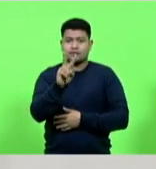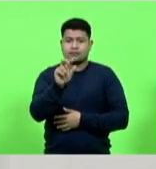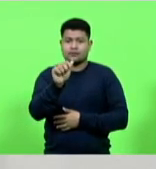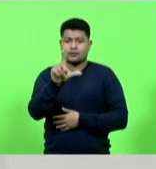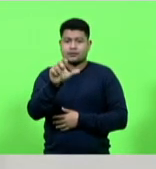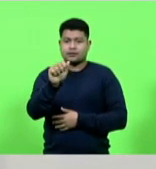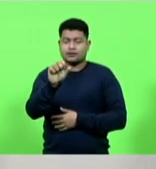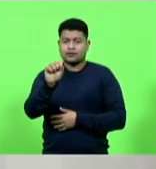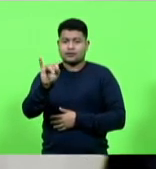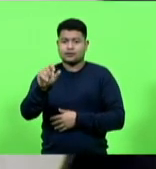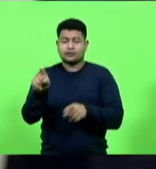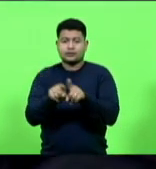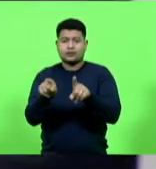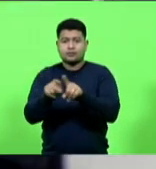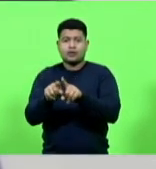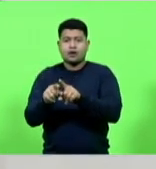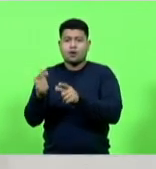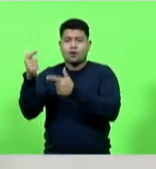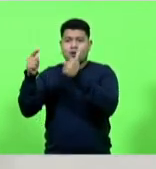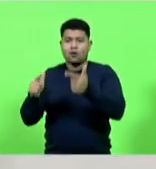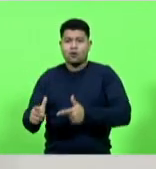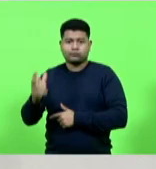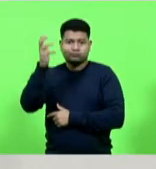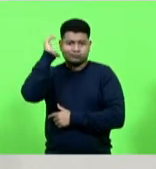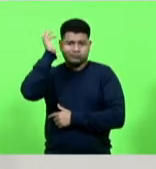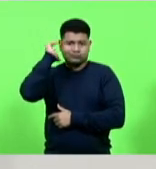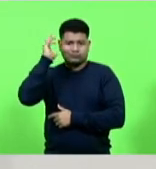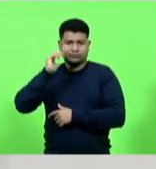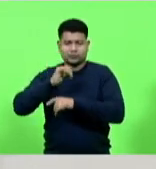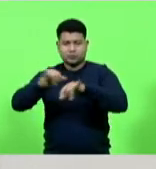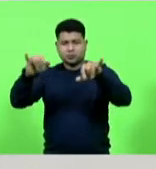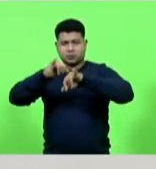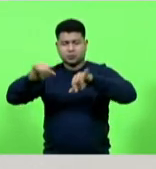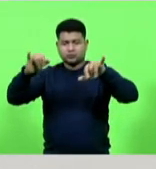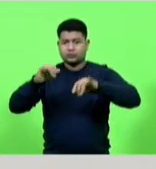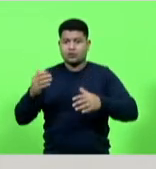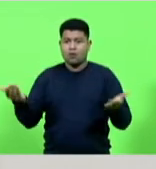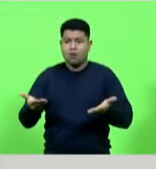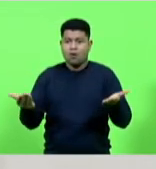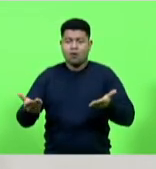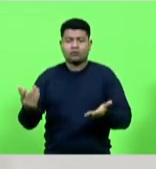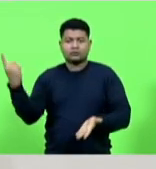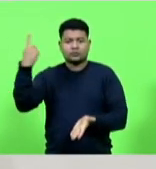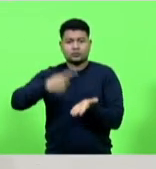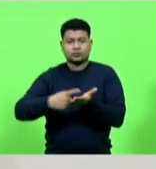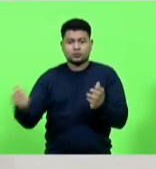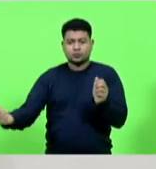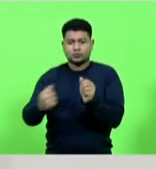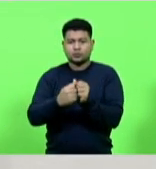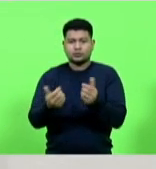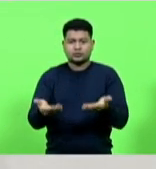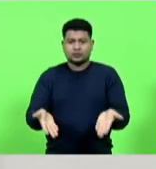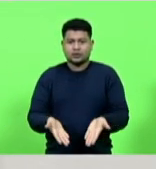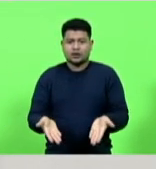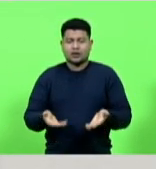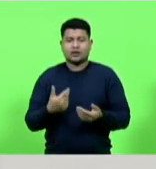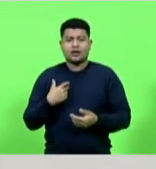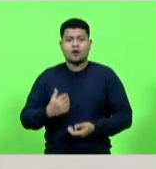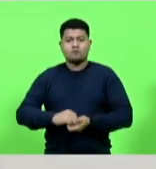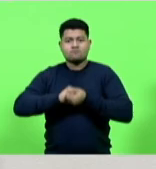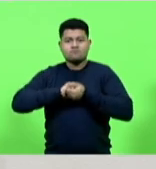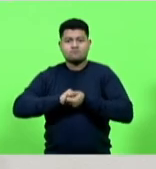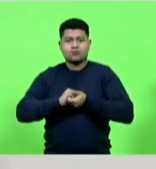radiodifusores que também estão comigo aqui hoje neste importante compromisso nome deles cumprimento nosso